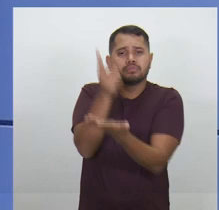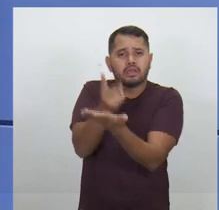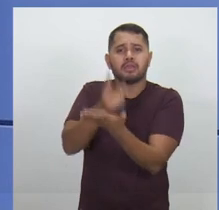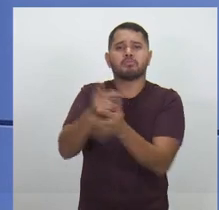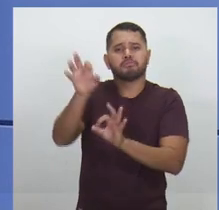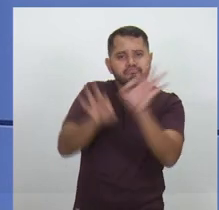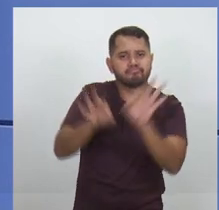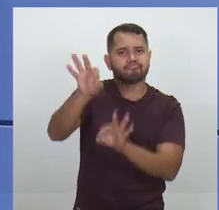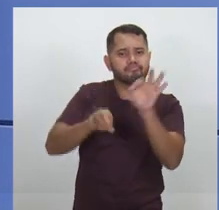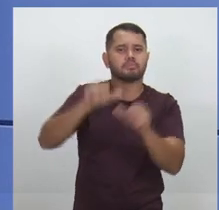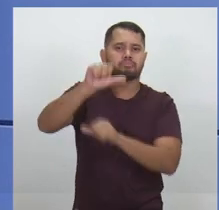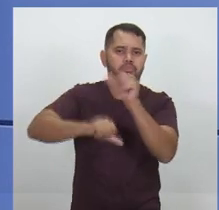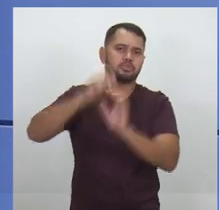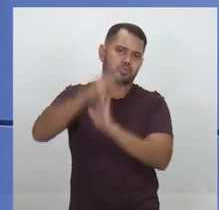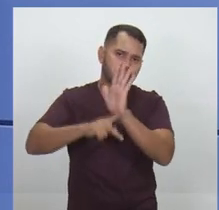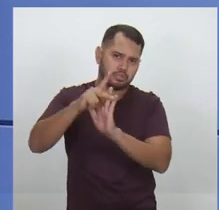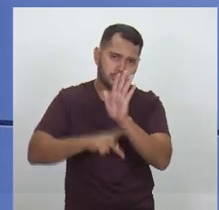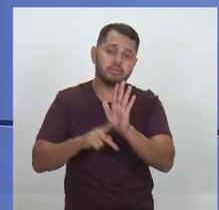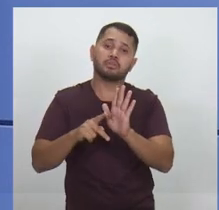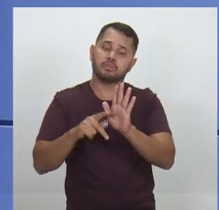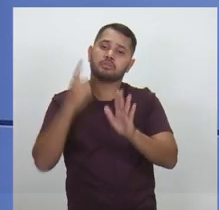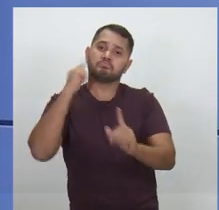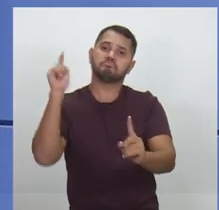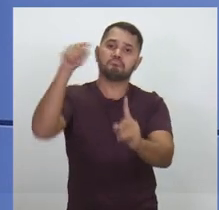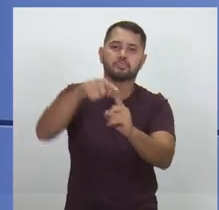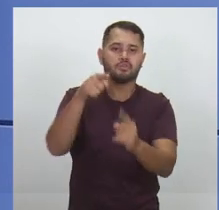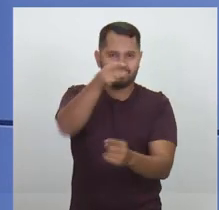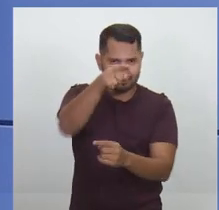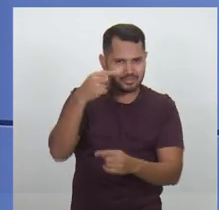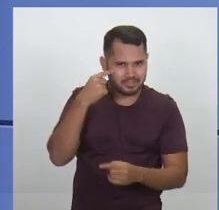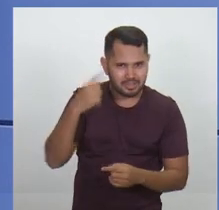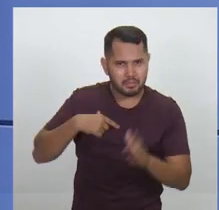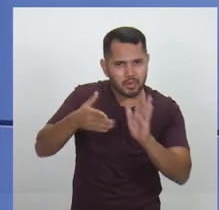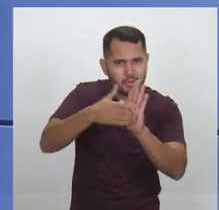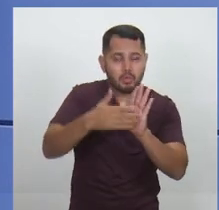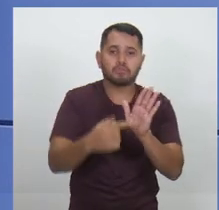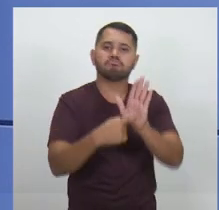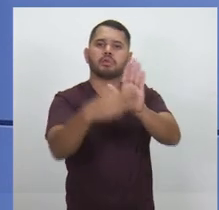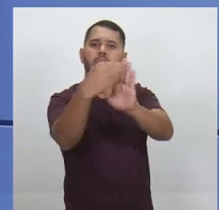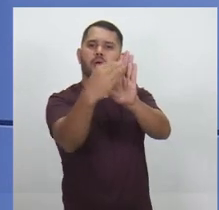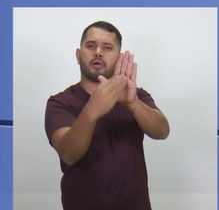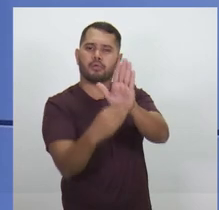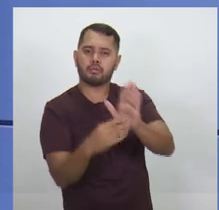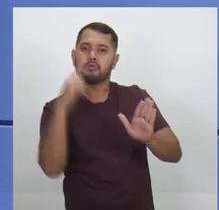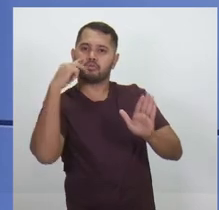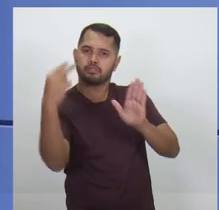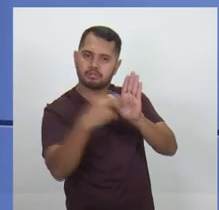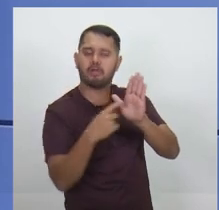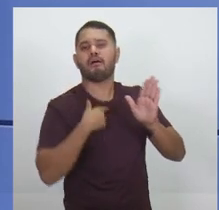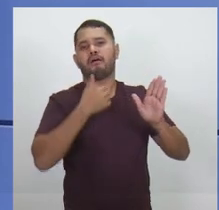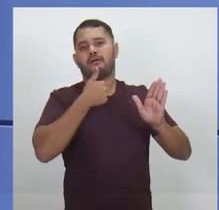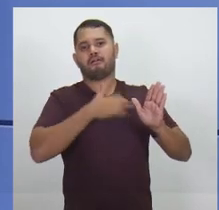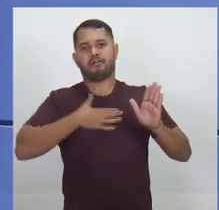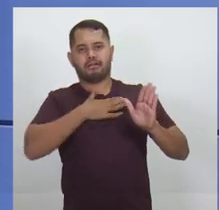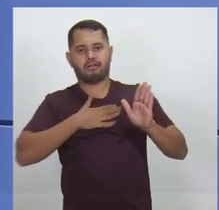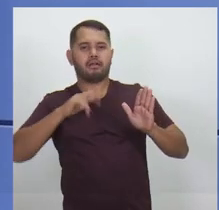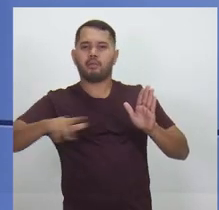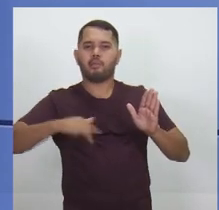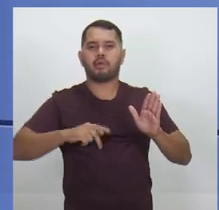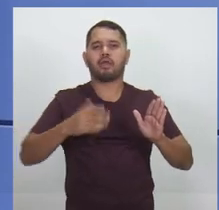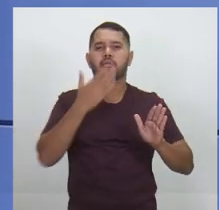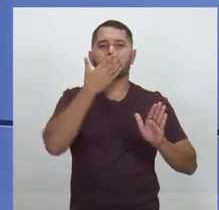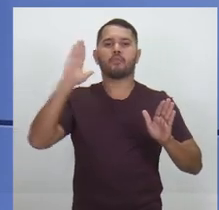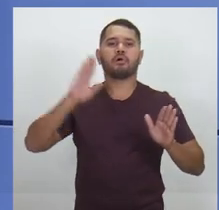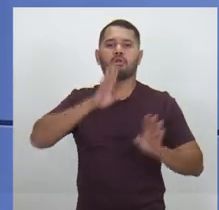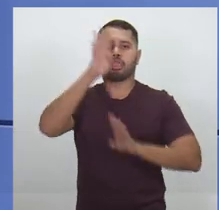reformulando os nossos projetos, para que nós possamos chegar até você com propostas palpáveis, com propostas que podem ser realizadas. Não estamos prometendo